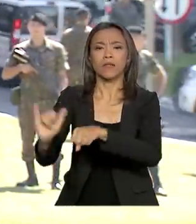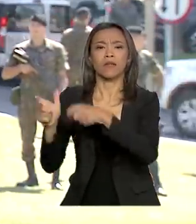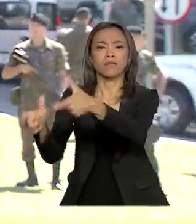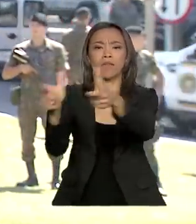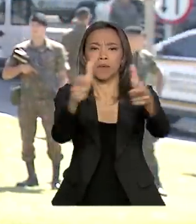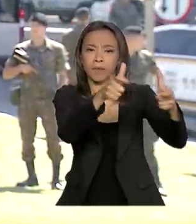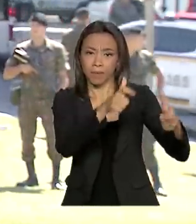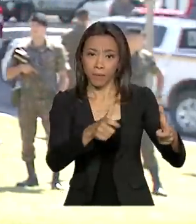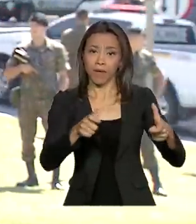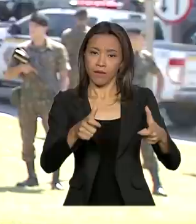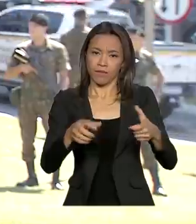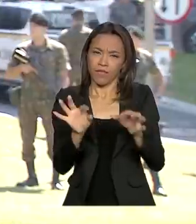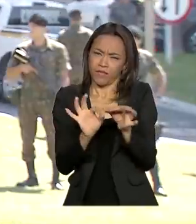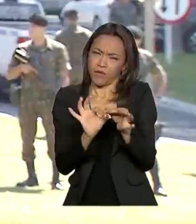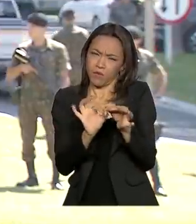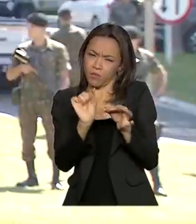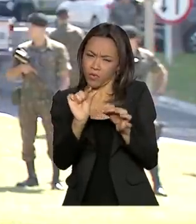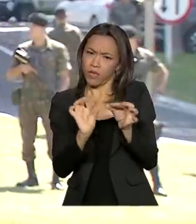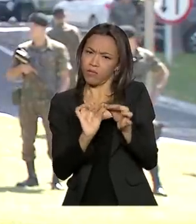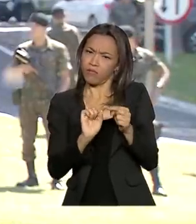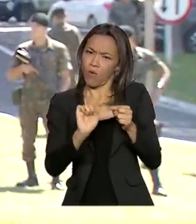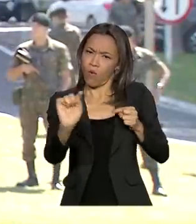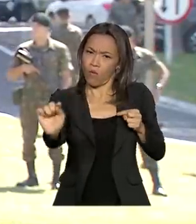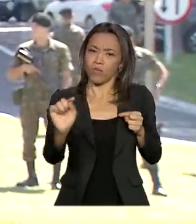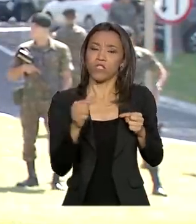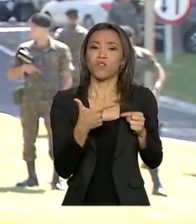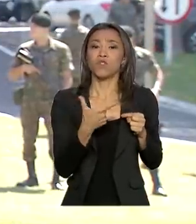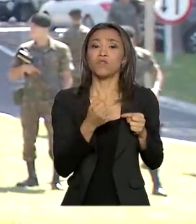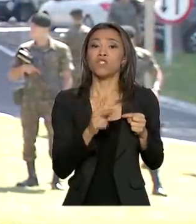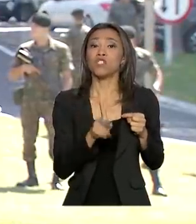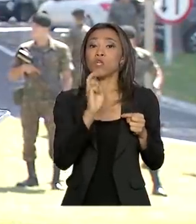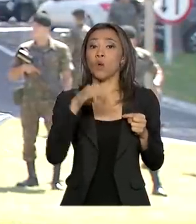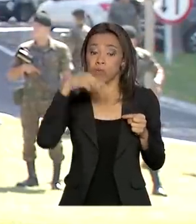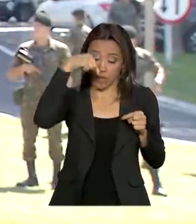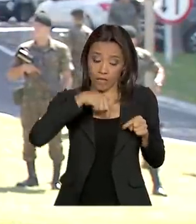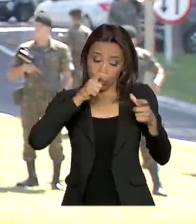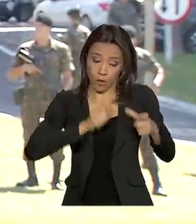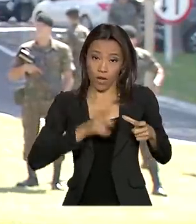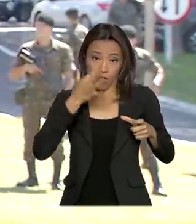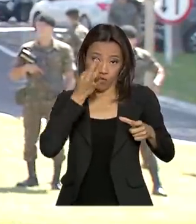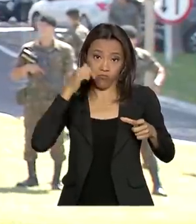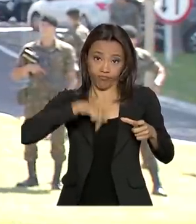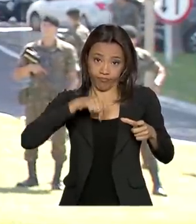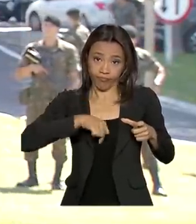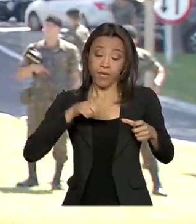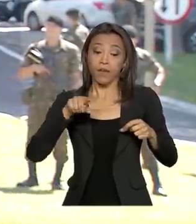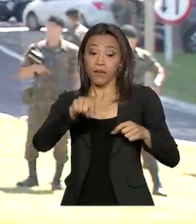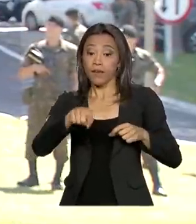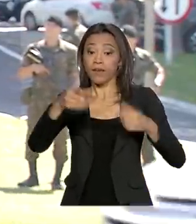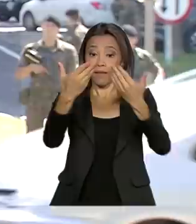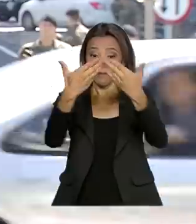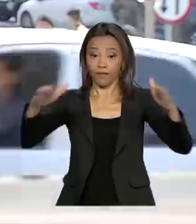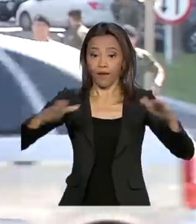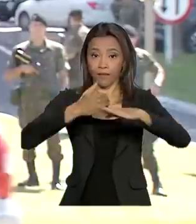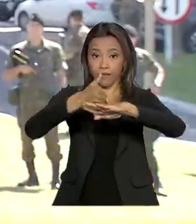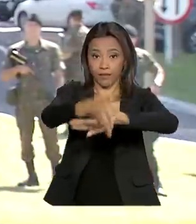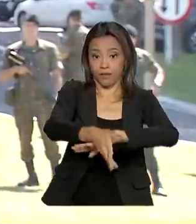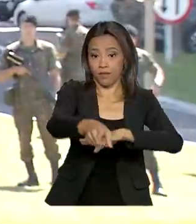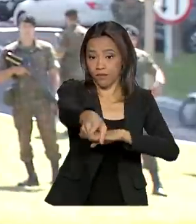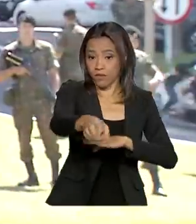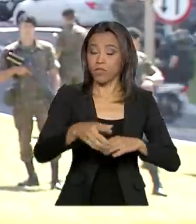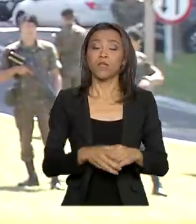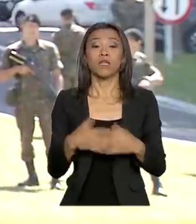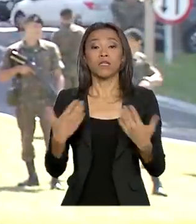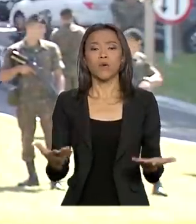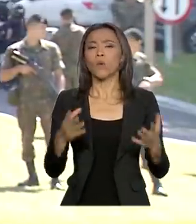evento, que fica um pouquinho distante daqui, cerca de 20 quilômetros, e também aqui na entrada da cidade. E olha, as atividades